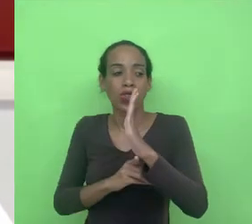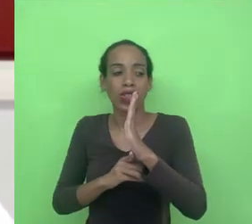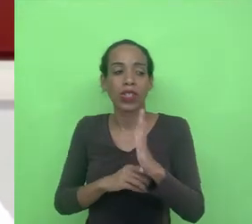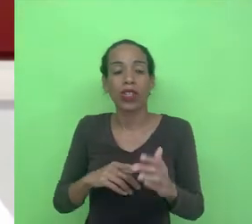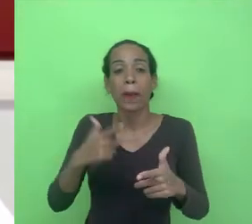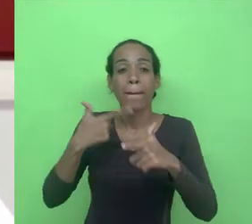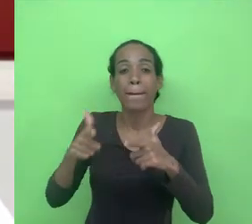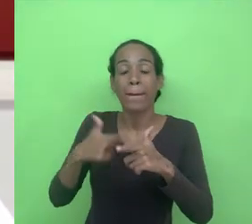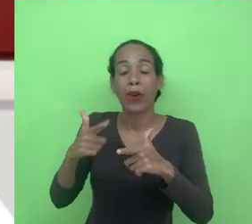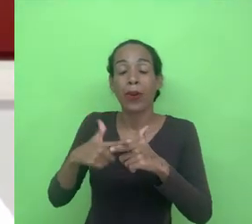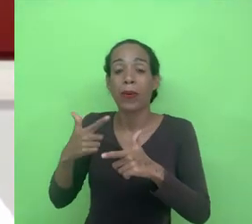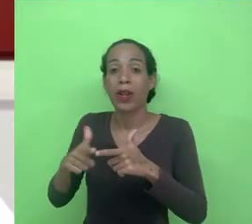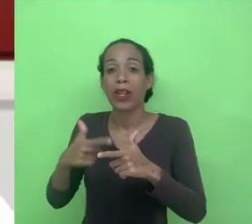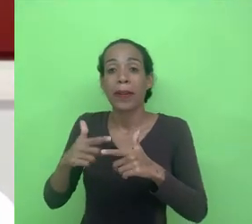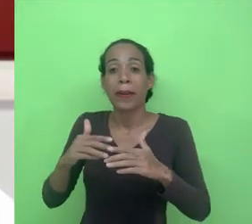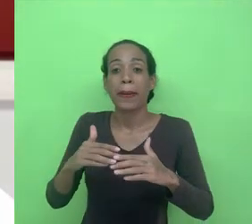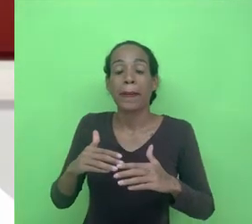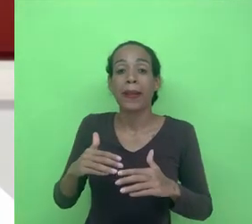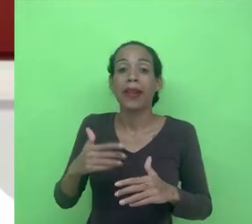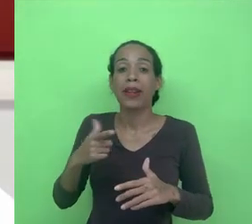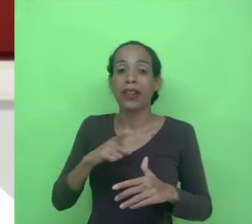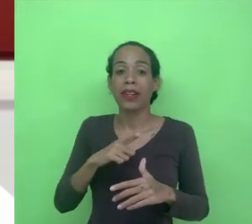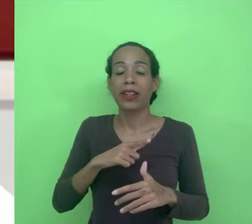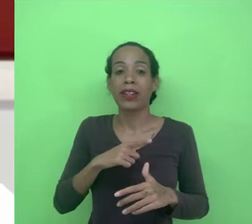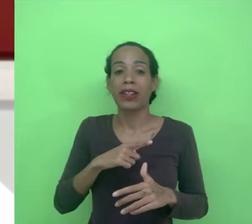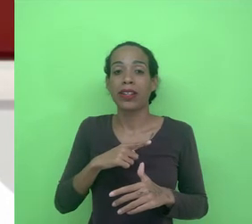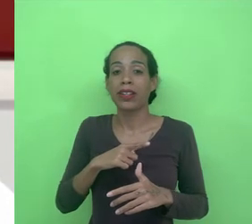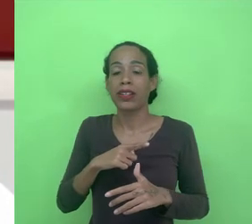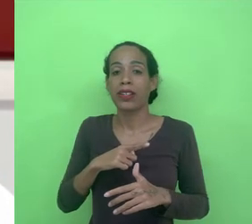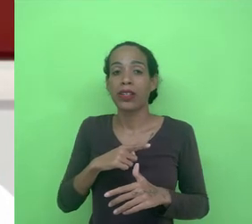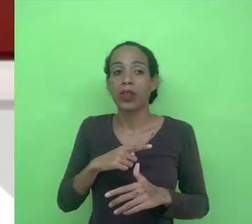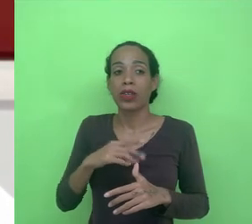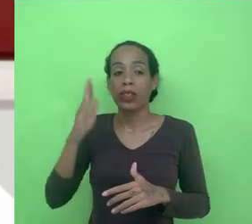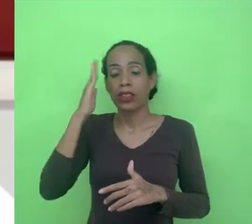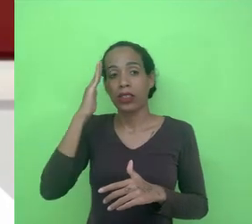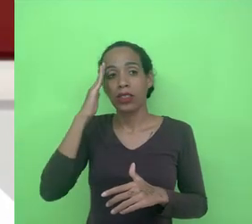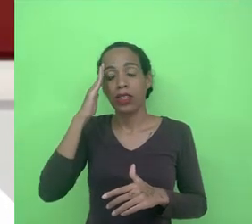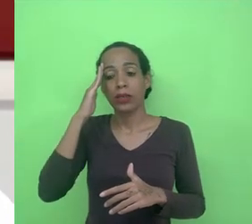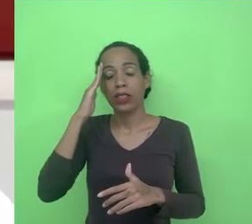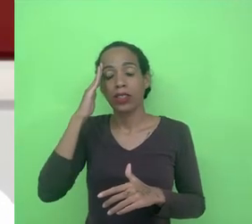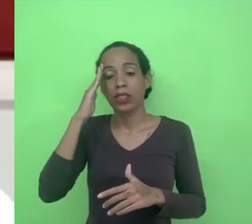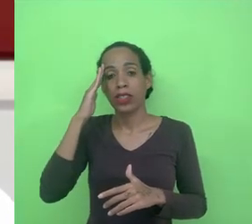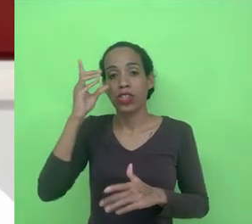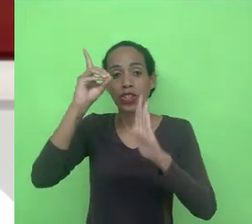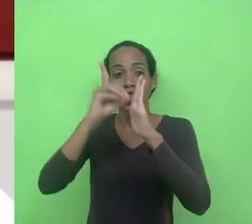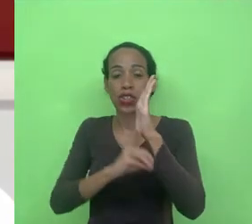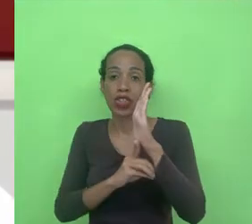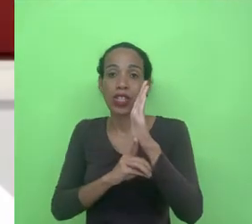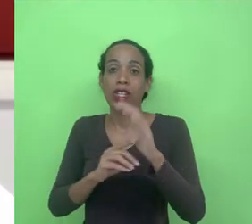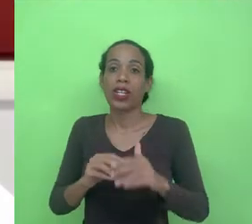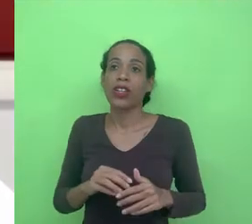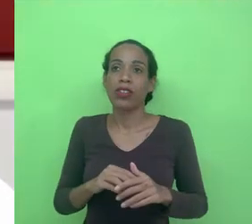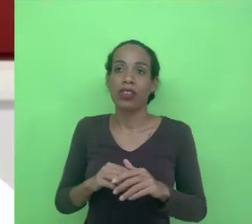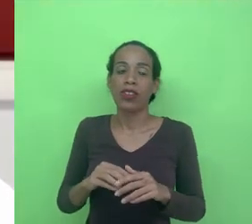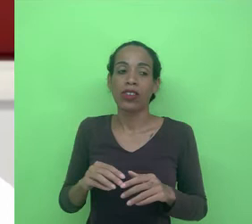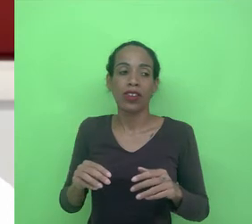que ultrapassam aquele conceito tradicional de direito formado por um